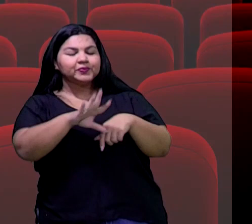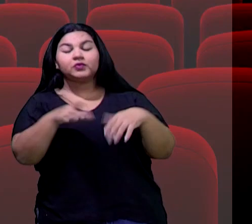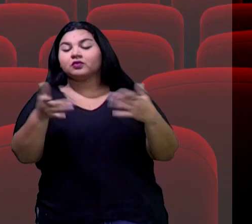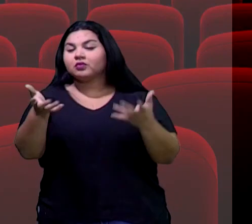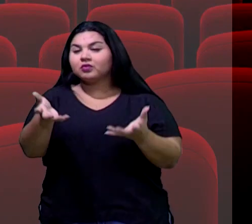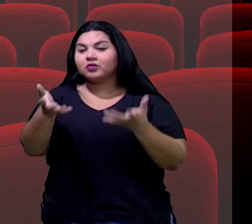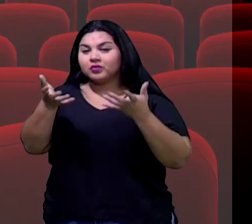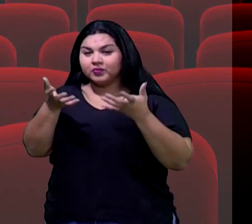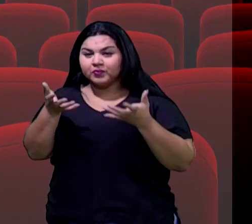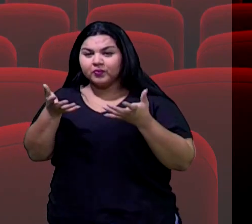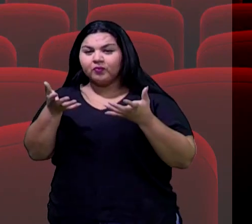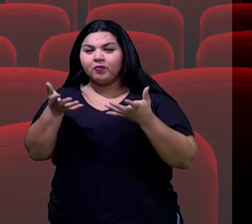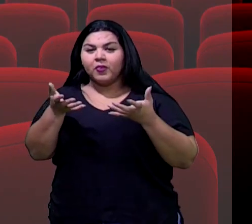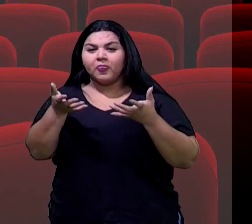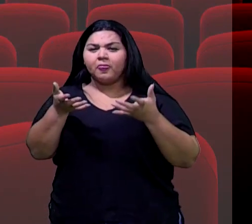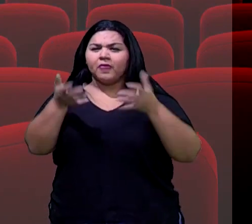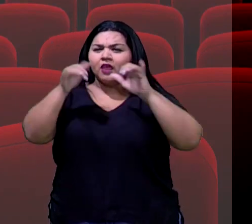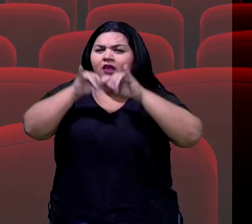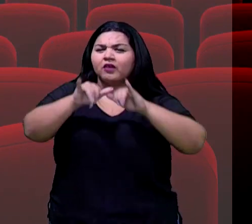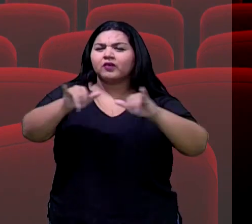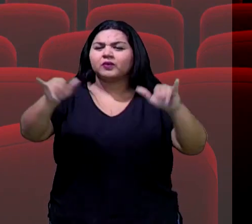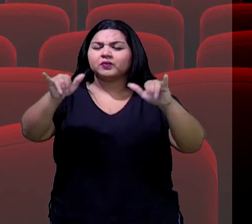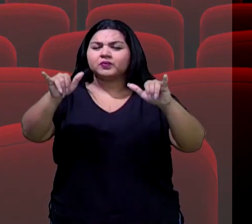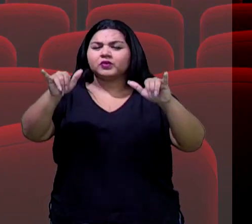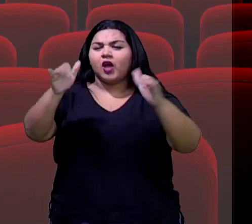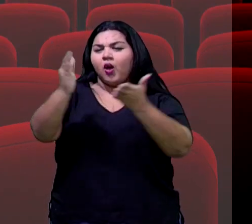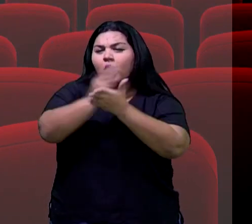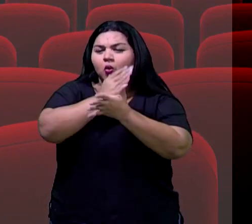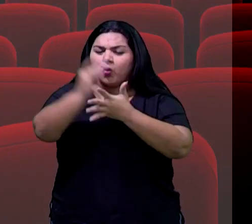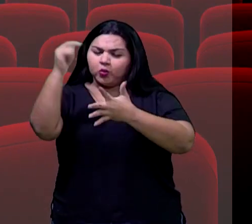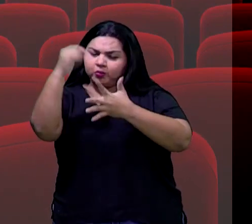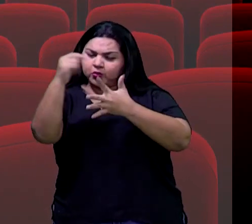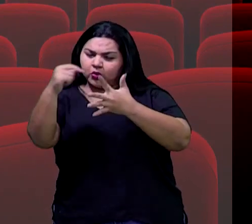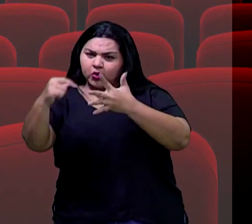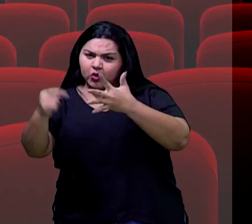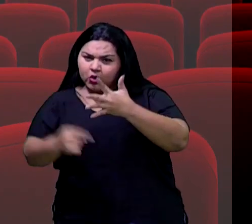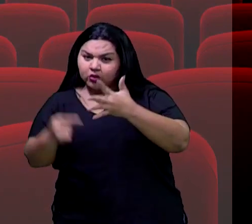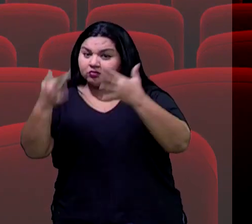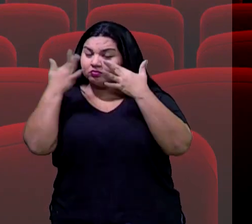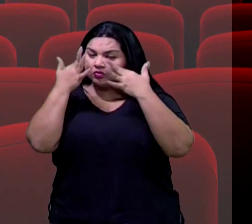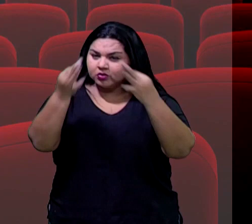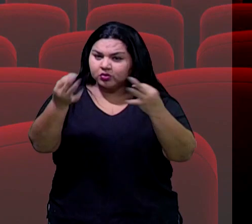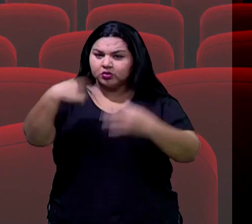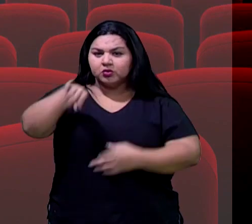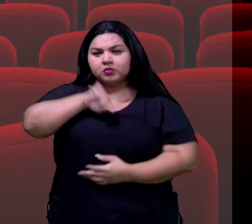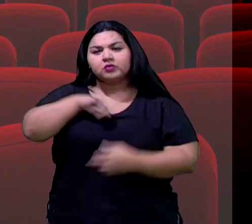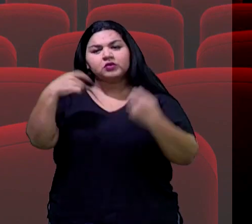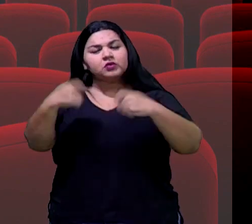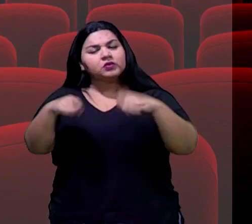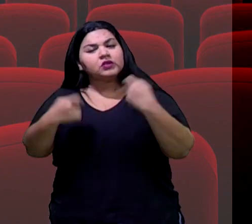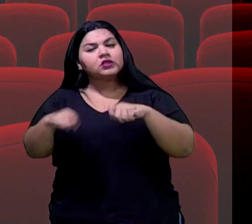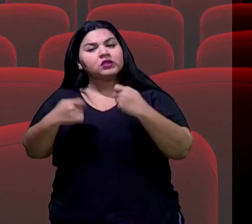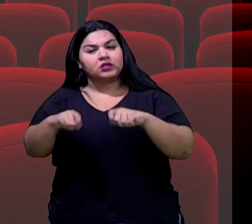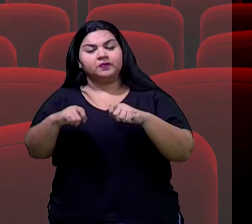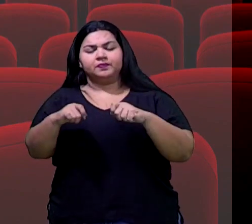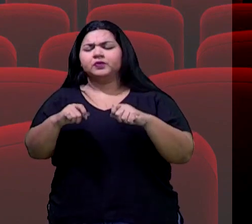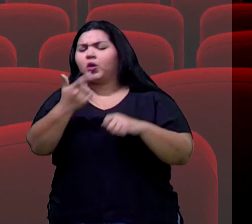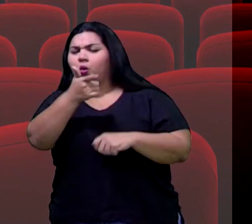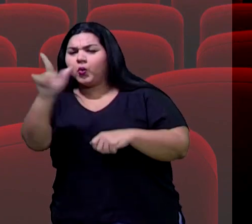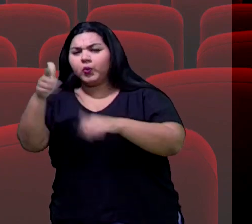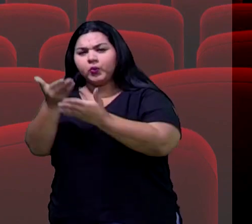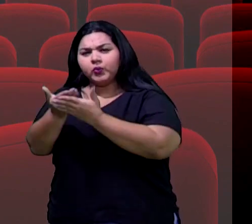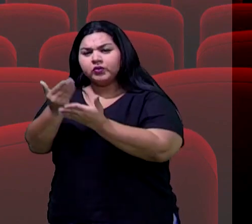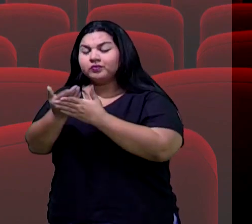eu quero trazer para vocês alguns pontos de atenção que a gente precisa ter no decorrer das outras aulas.